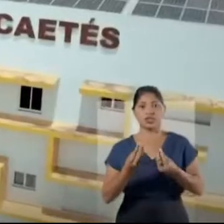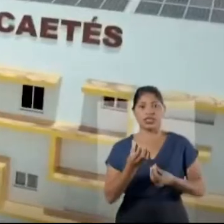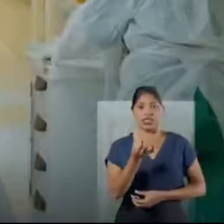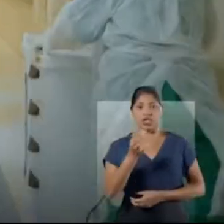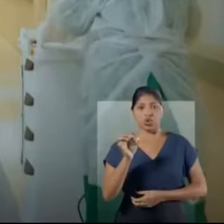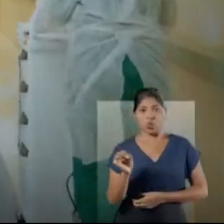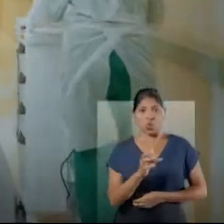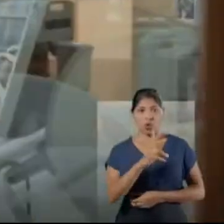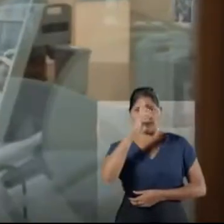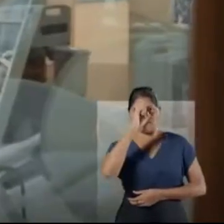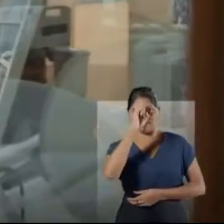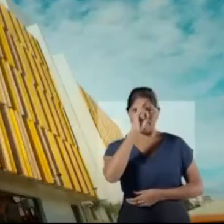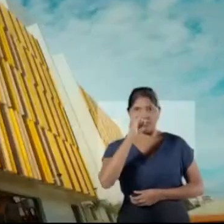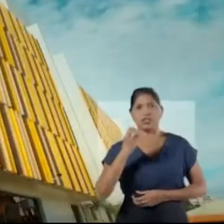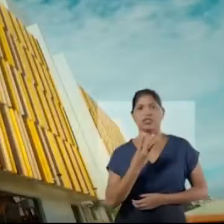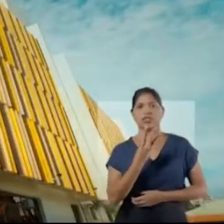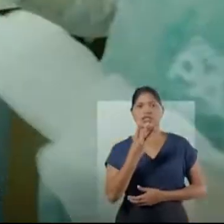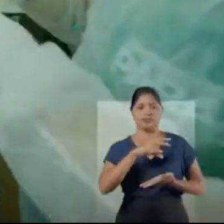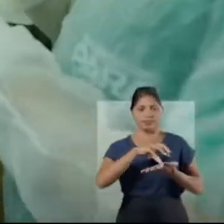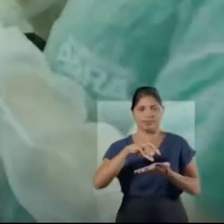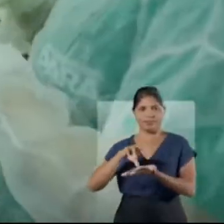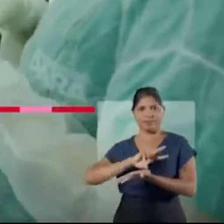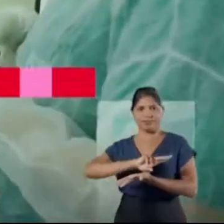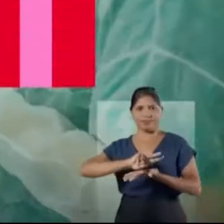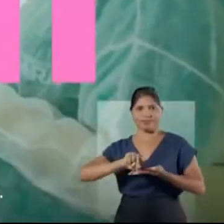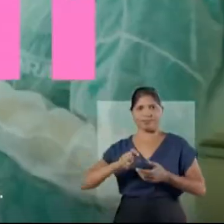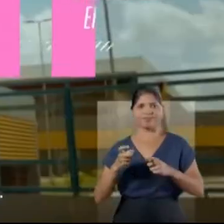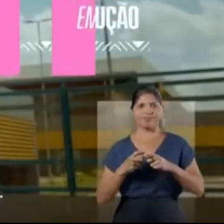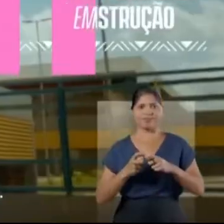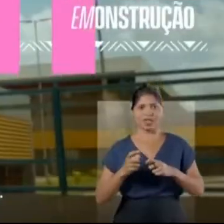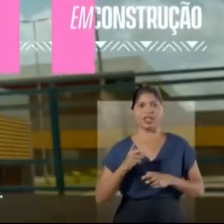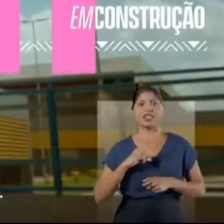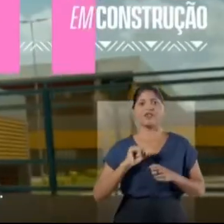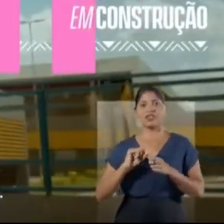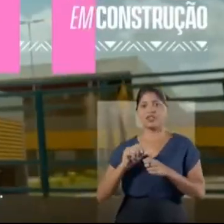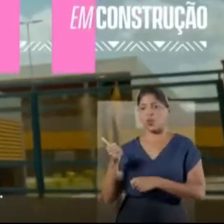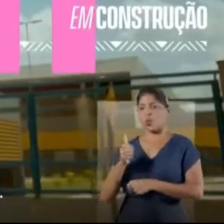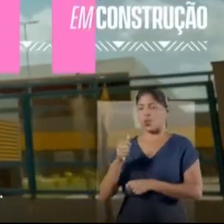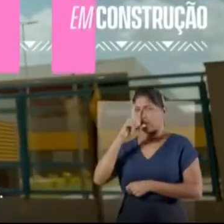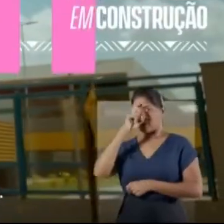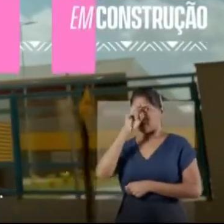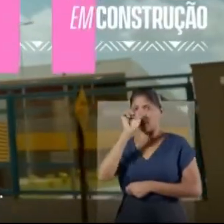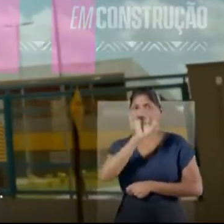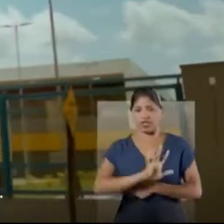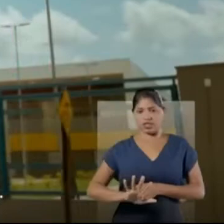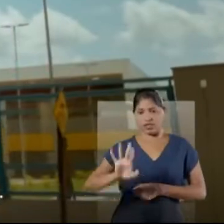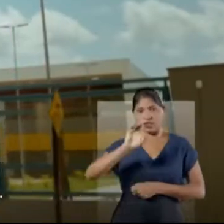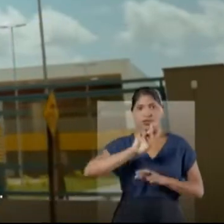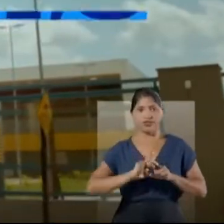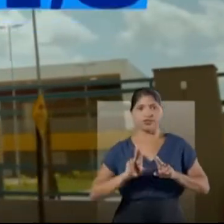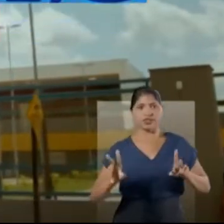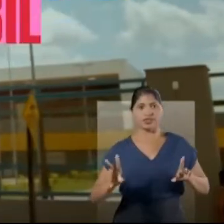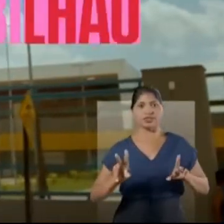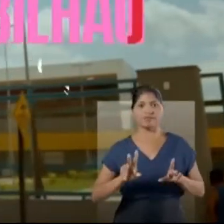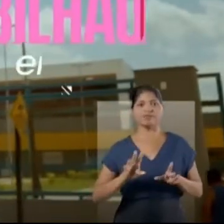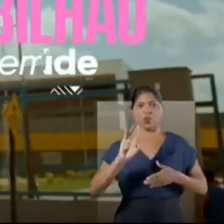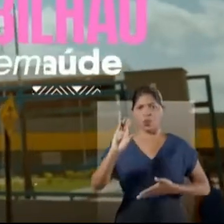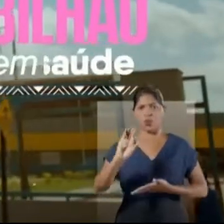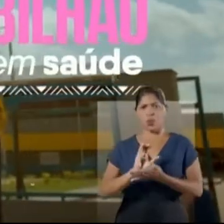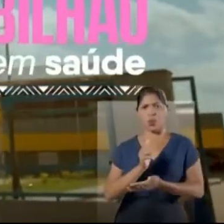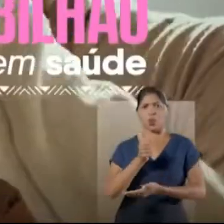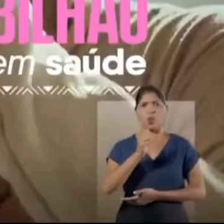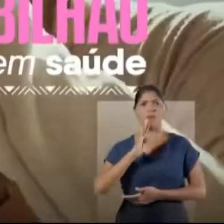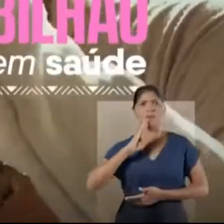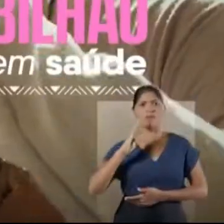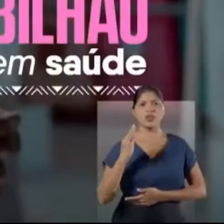novos hospitais, três policlínicas e estamos construindo mais 11 hospitais em diversas regiões. Investimos mais